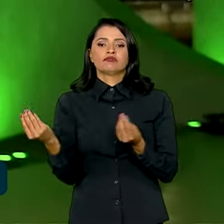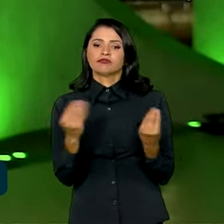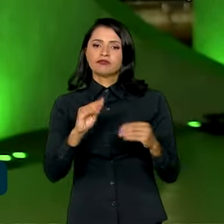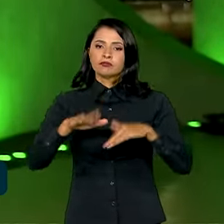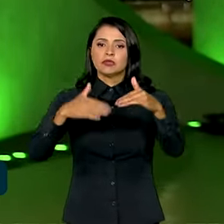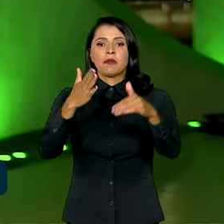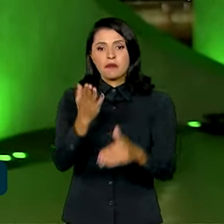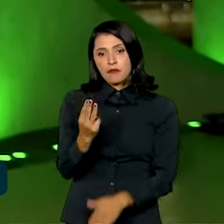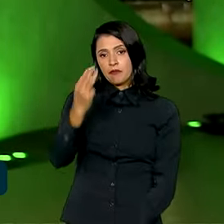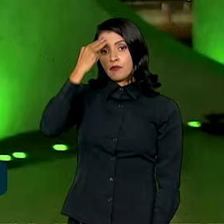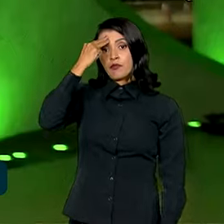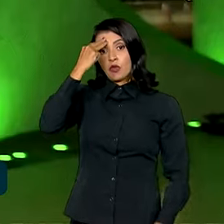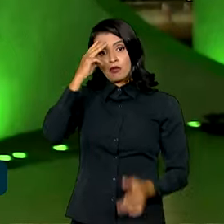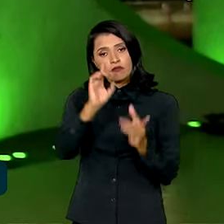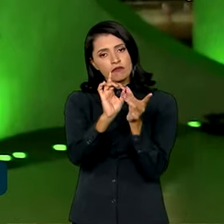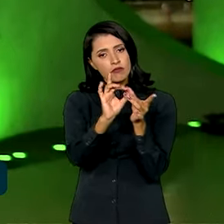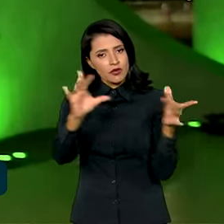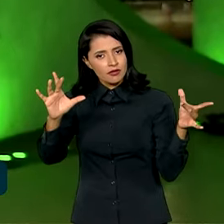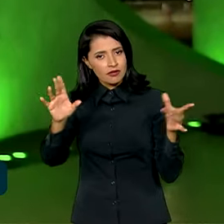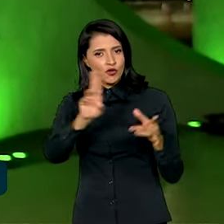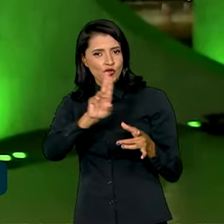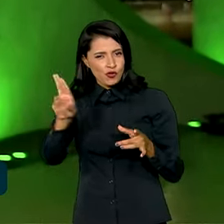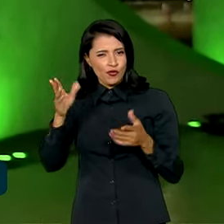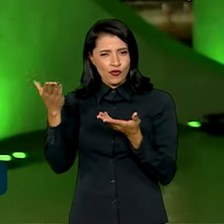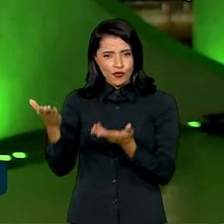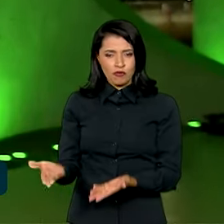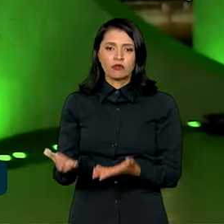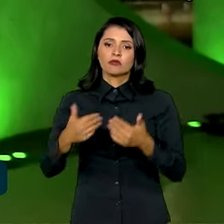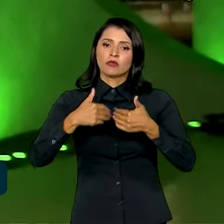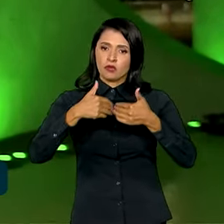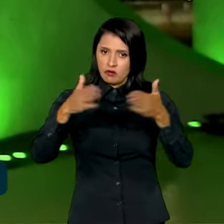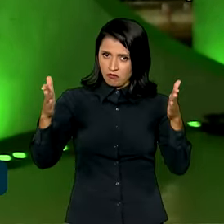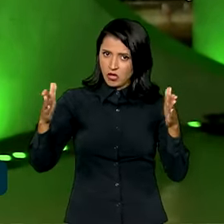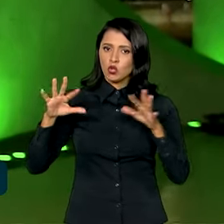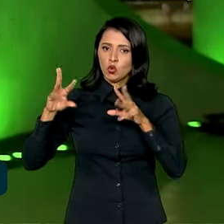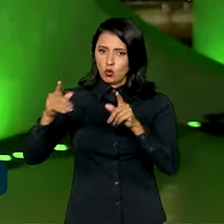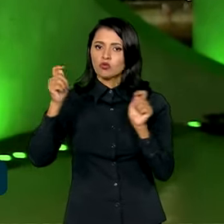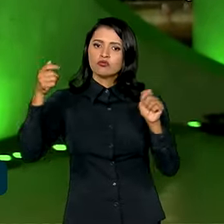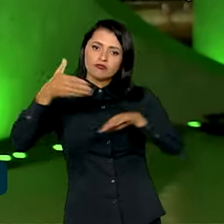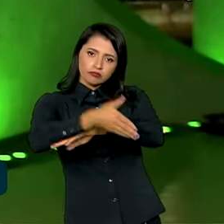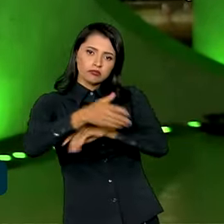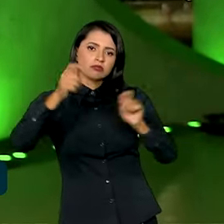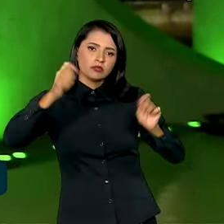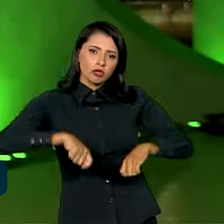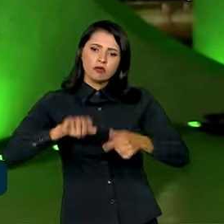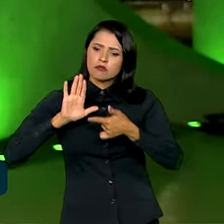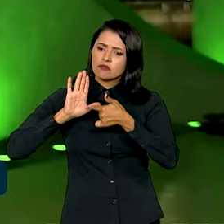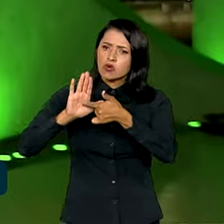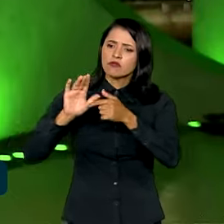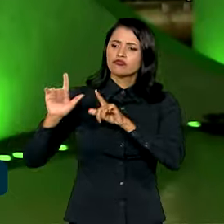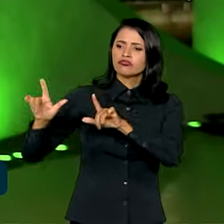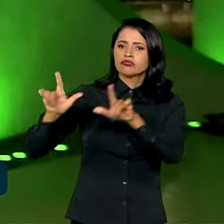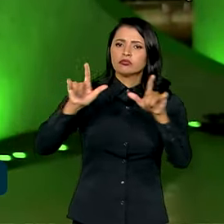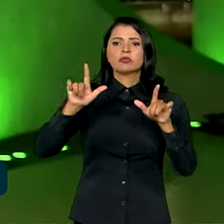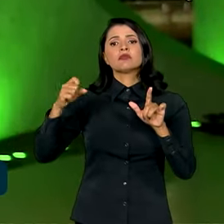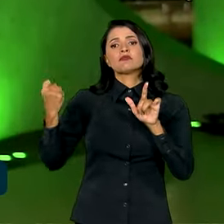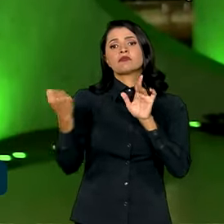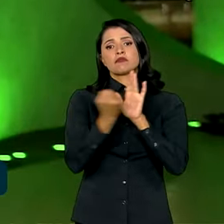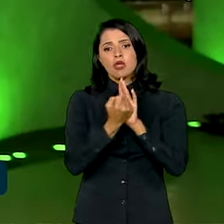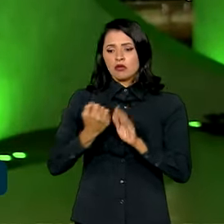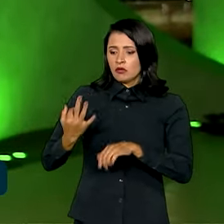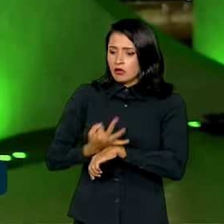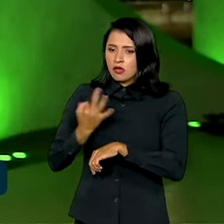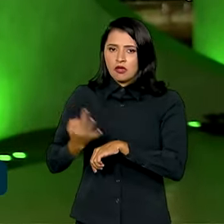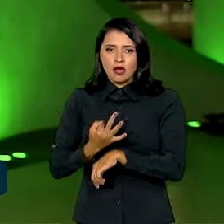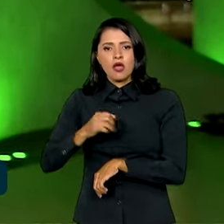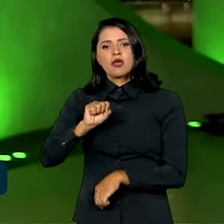Memória e Democracia. Essa exposição, que será aberta ao público, vai mostrar cenas que simbolizam tanto a resistência